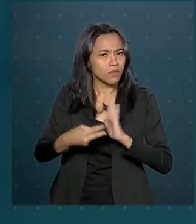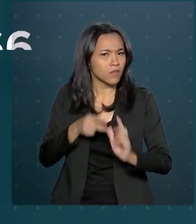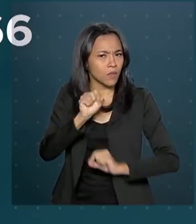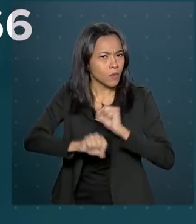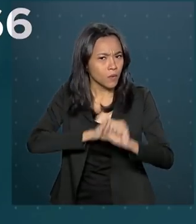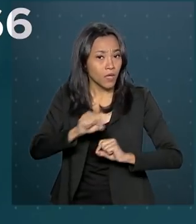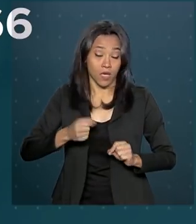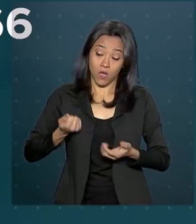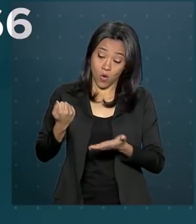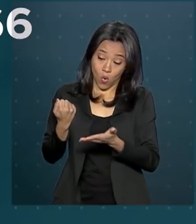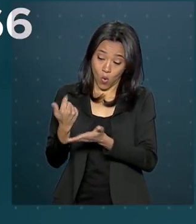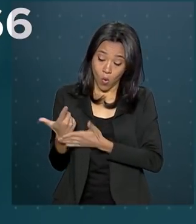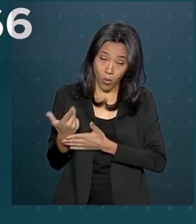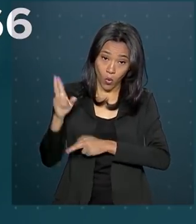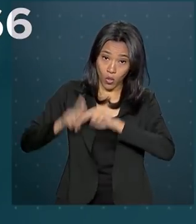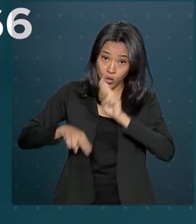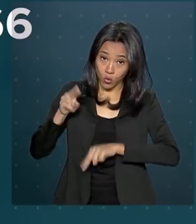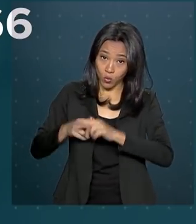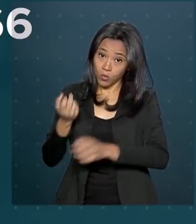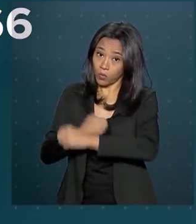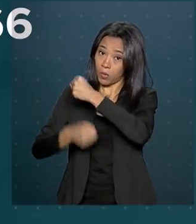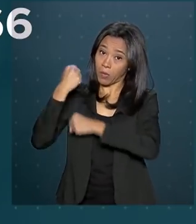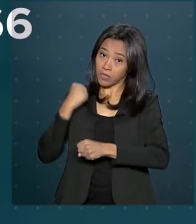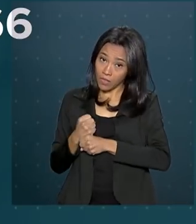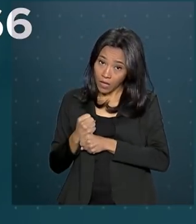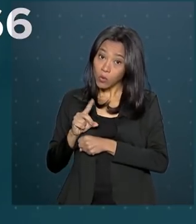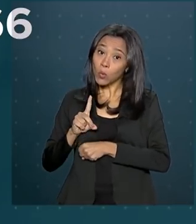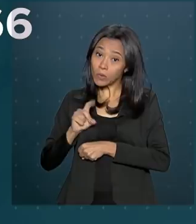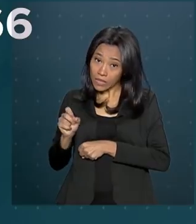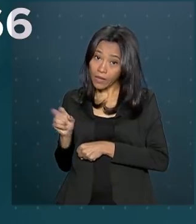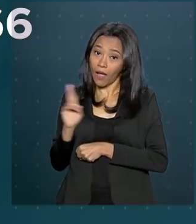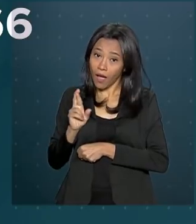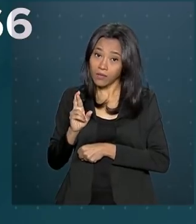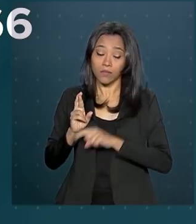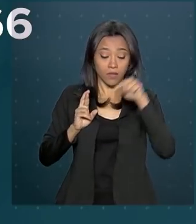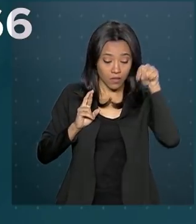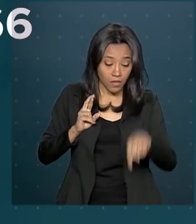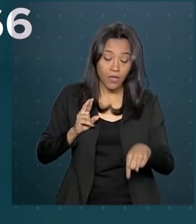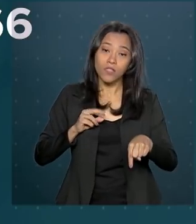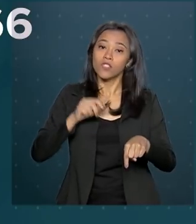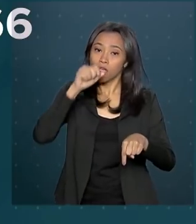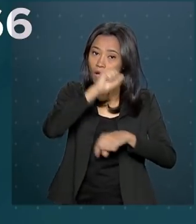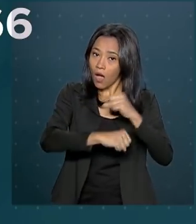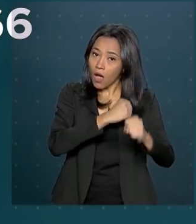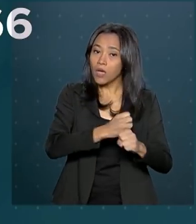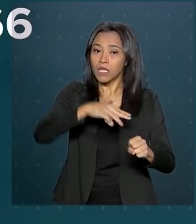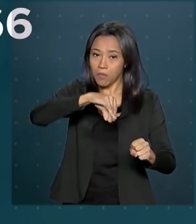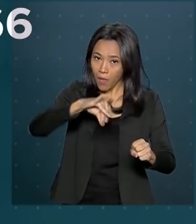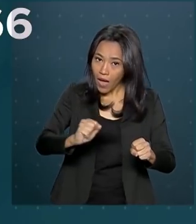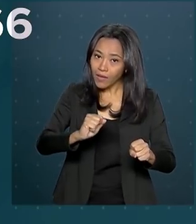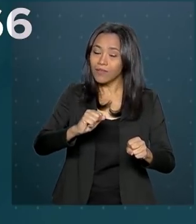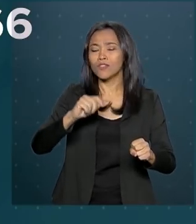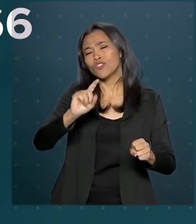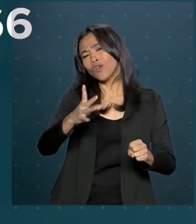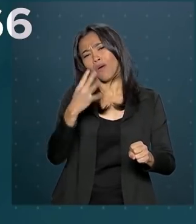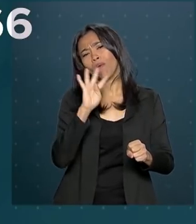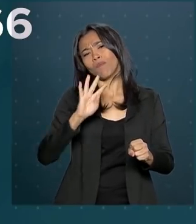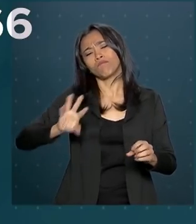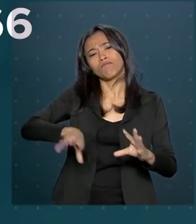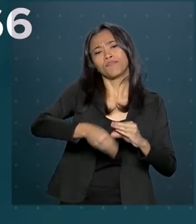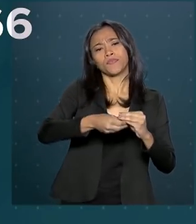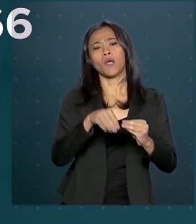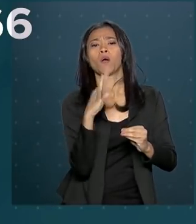que o que se comprou em junho do ano passado com 100 reais, em maio deste ano, foi preciso pagar mais 4 reais